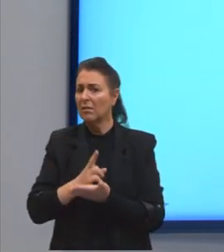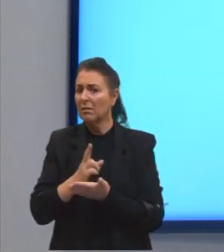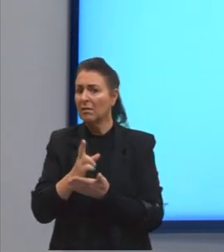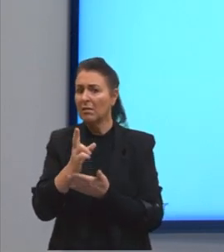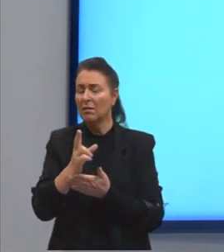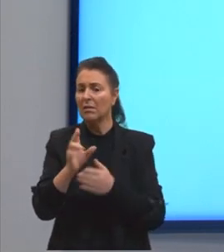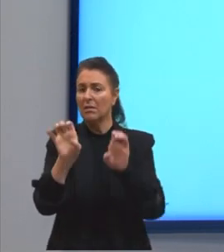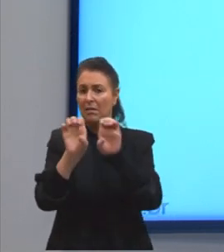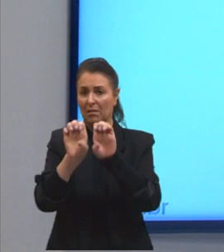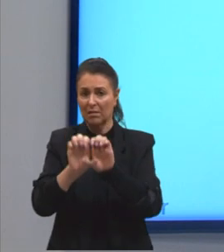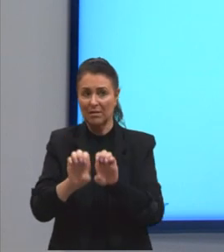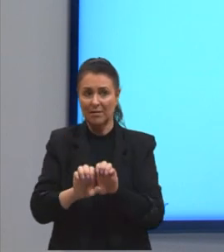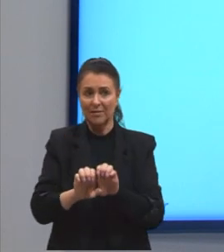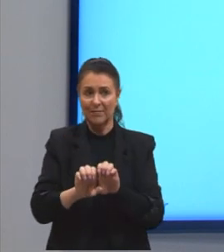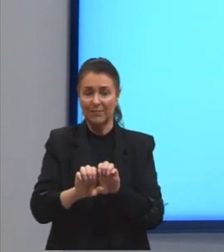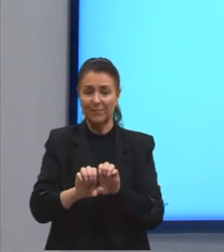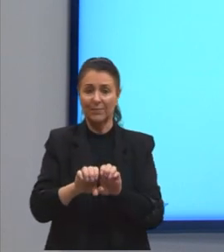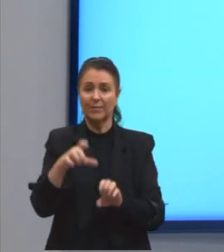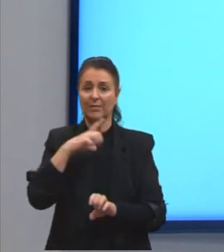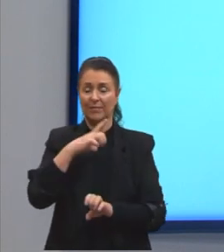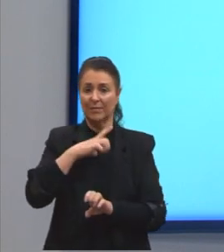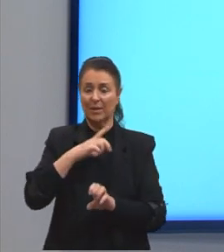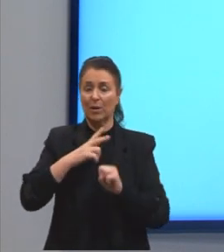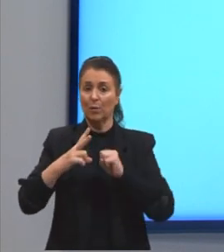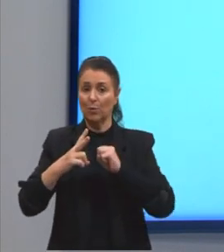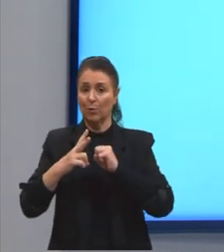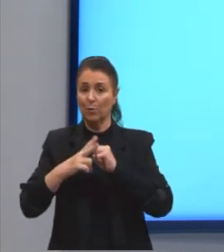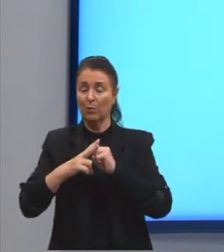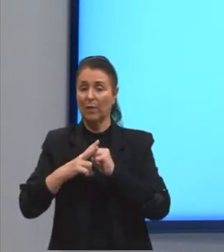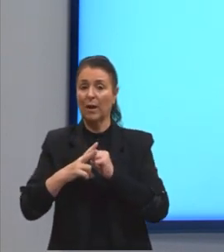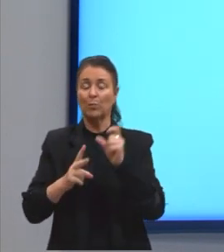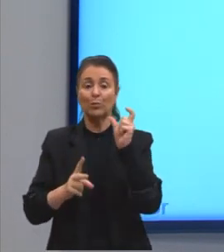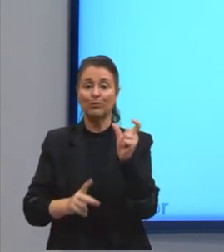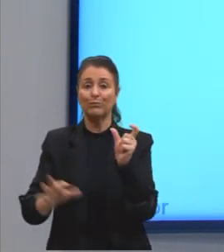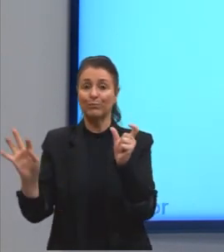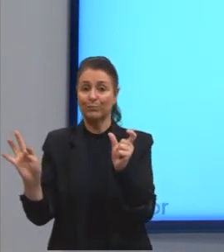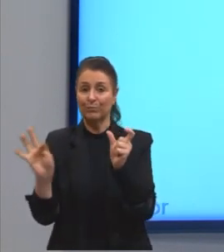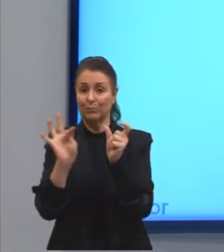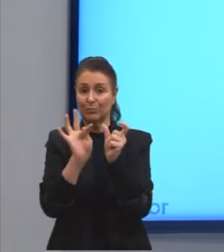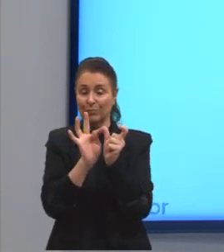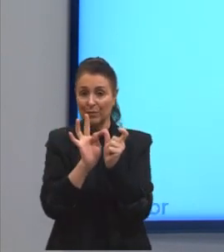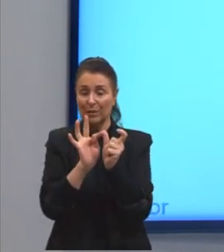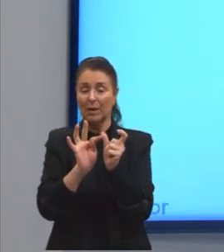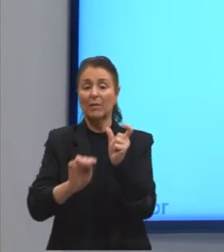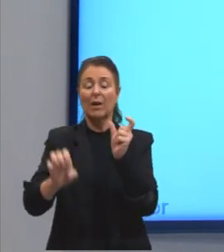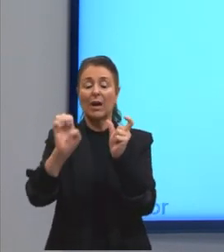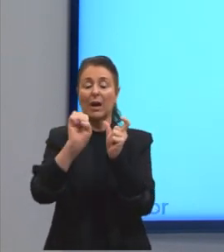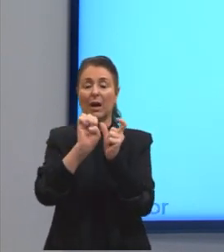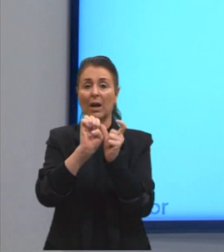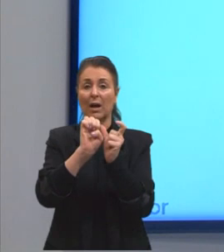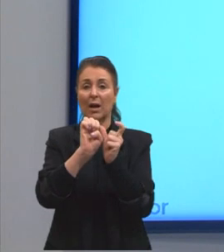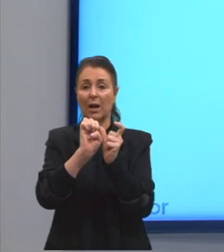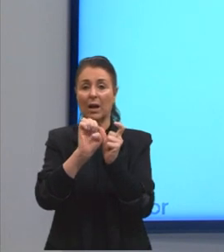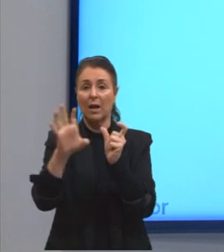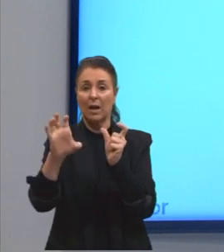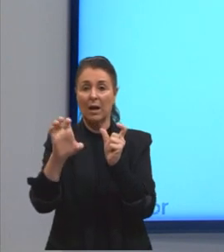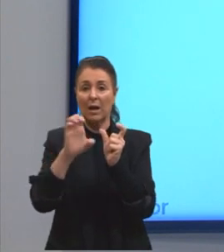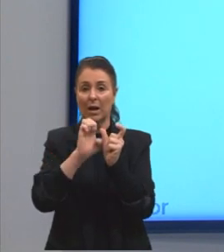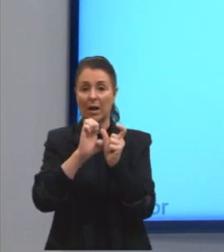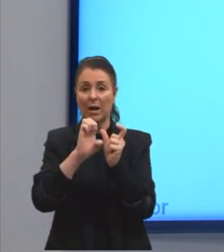uma estrutura. A gente vai ter esse verbo transitivo, a partícula passivadora e o sujeito paciente.